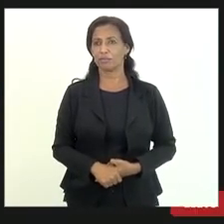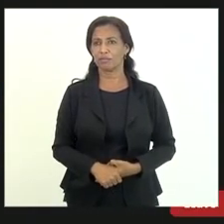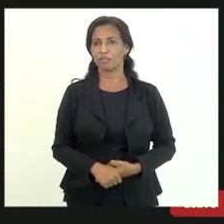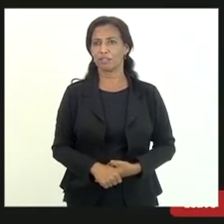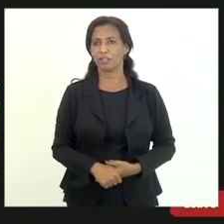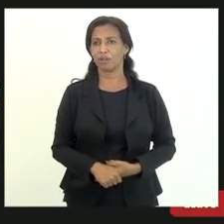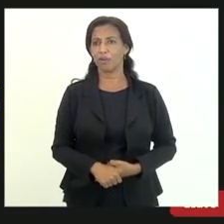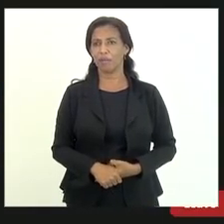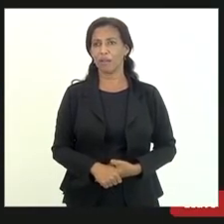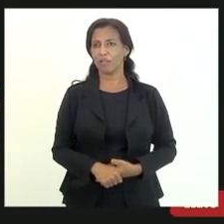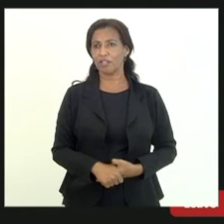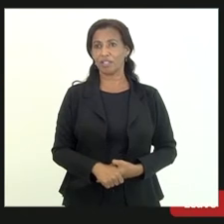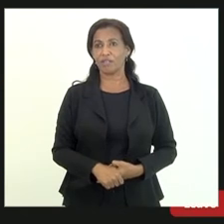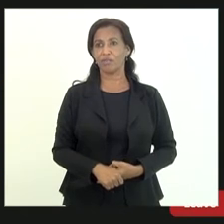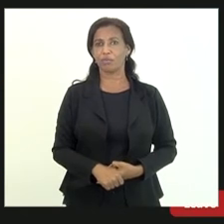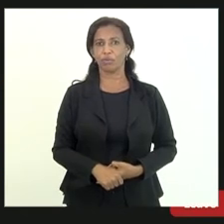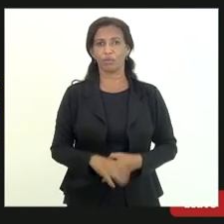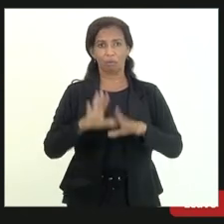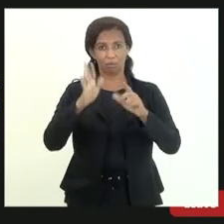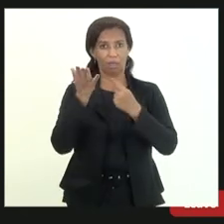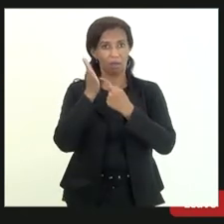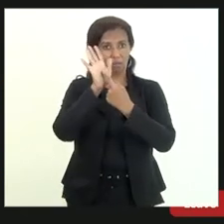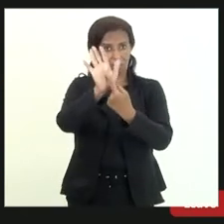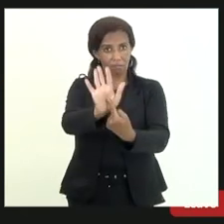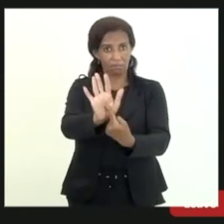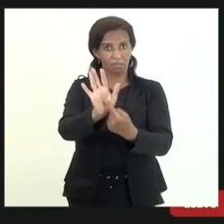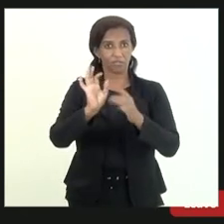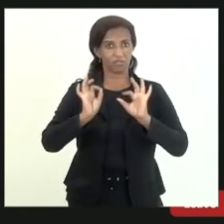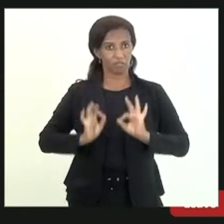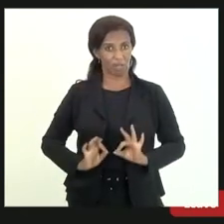está aparecendo para vocês perfeitamente